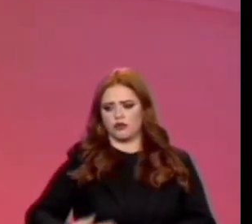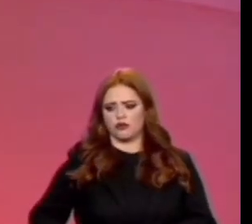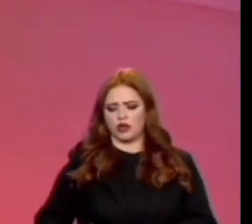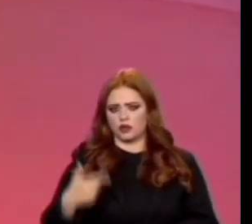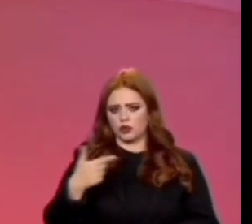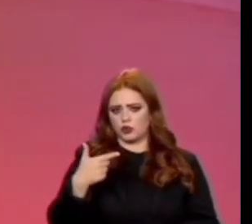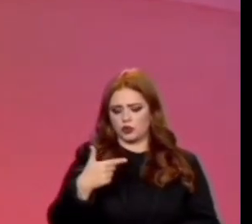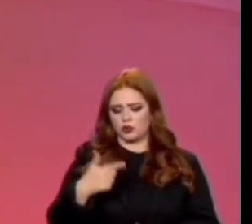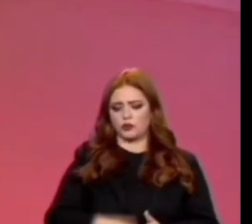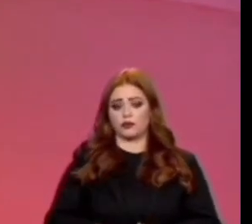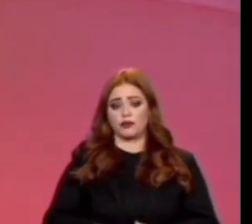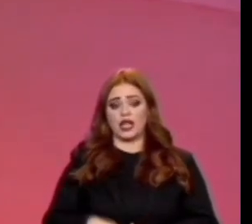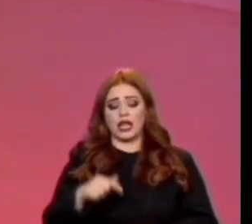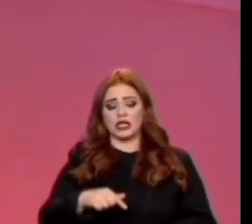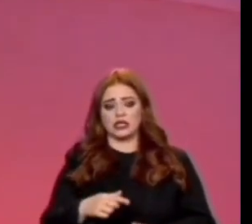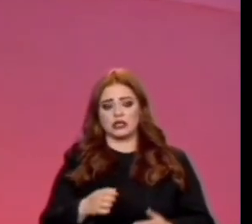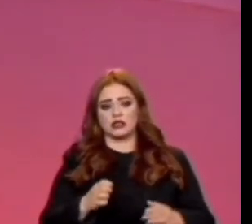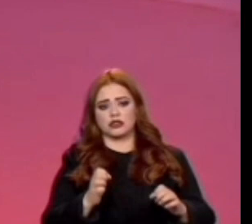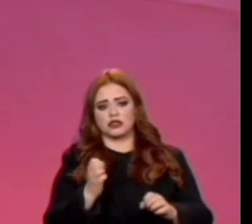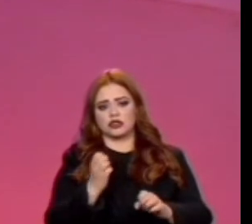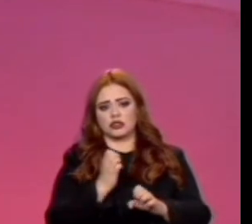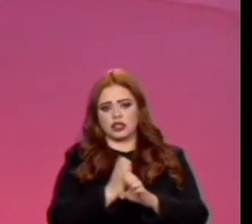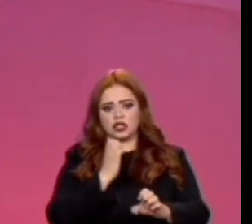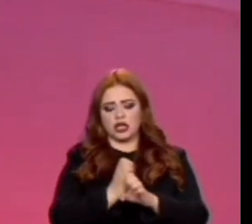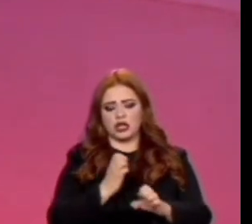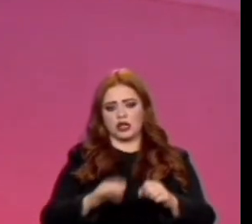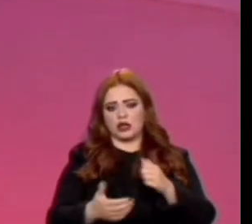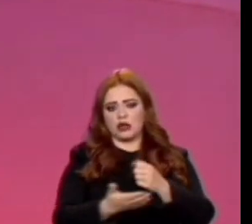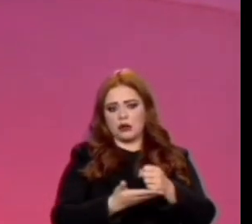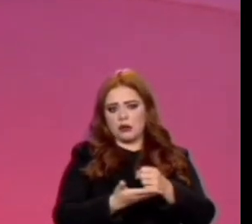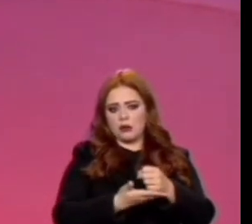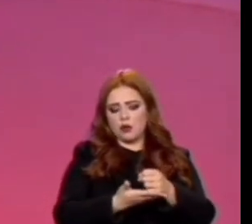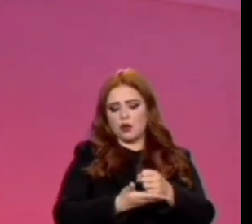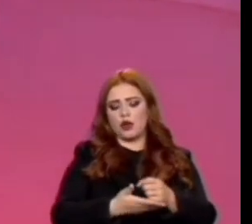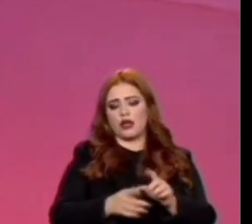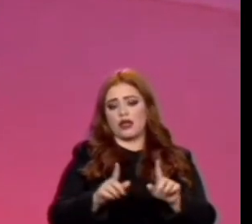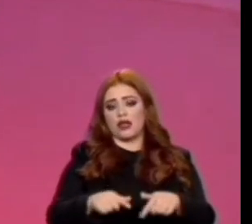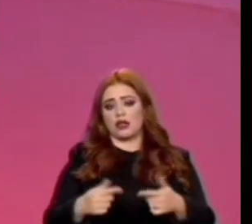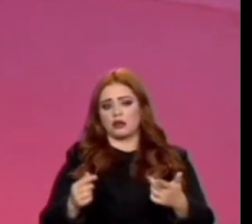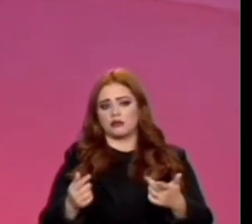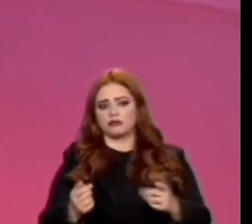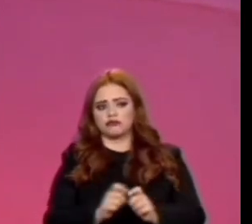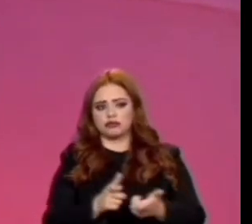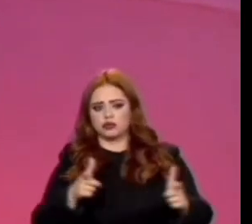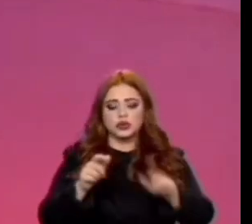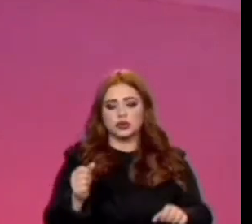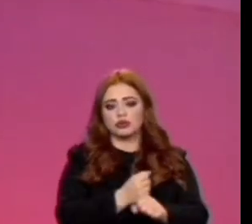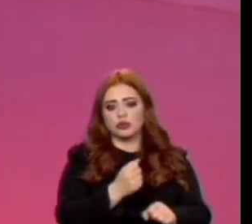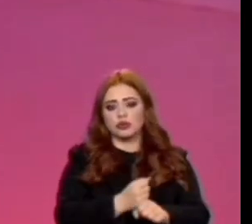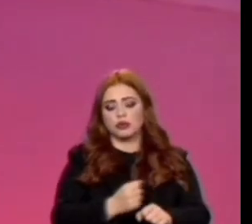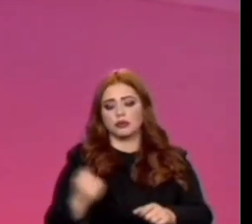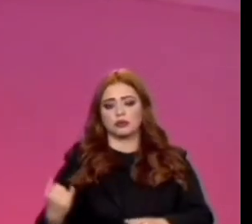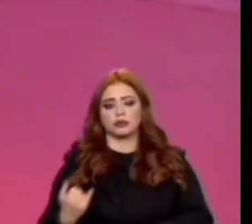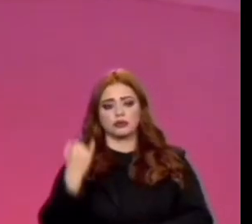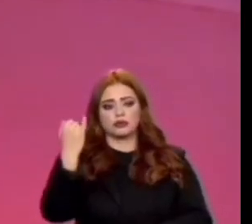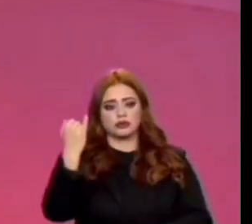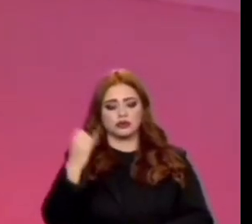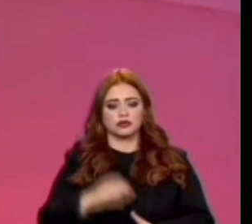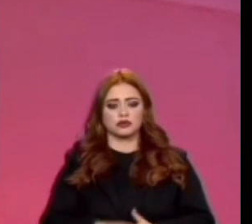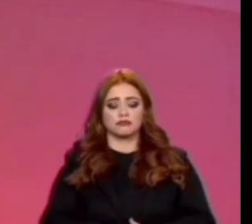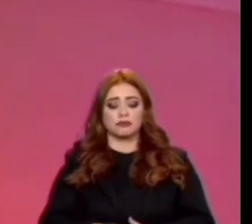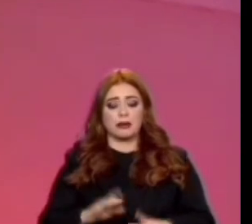esse setor de engenharia e de infraestrutura, ele era composto por grandes empresas e,